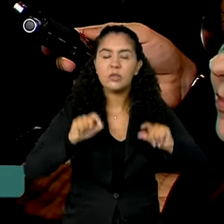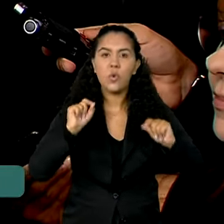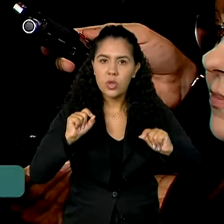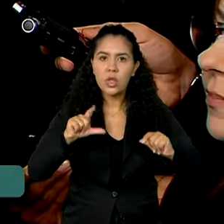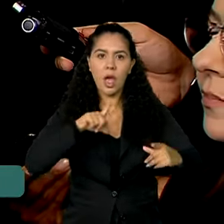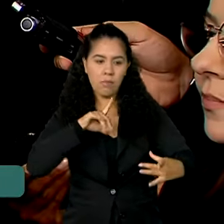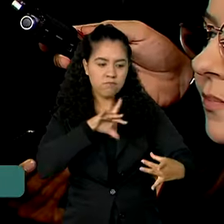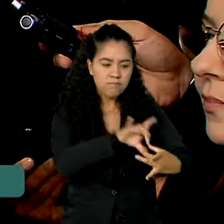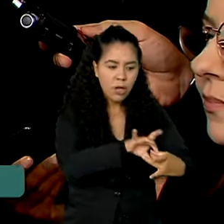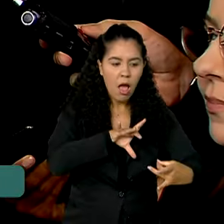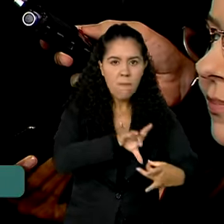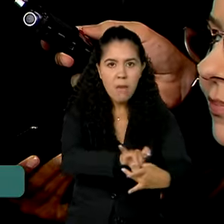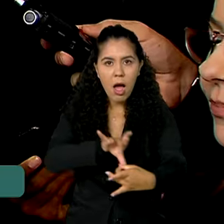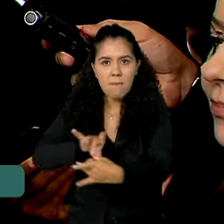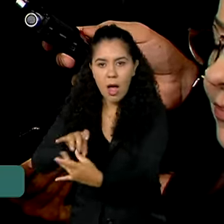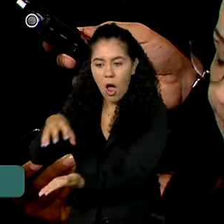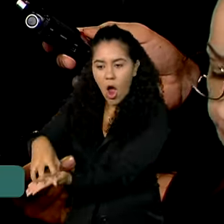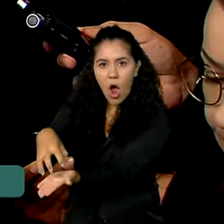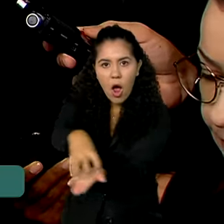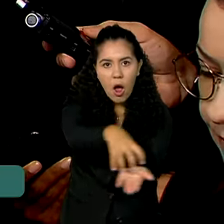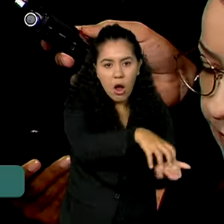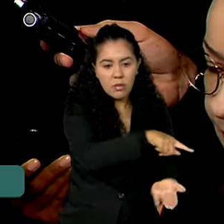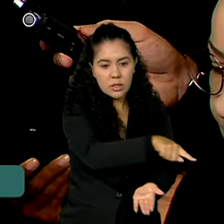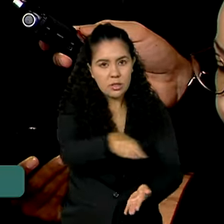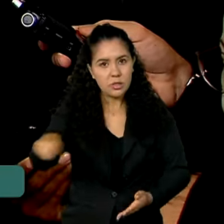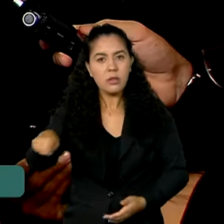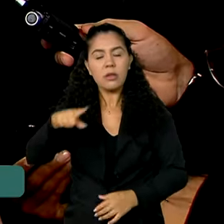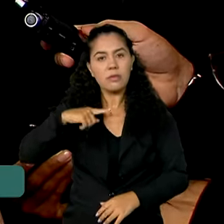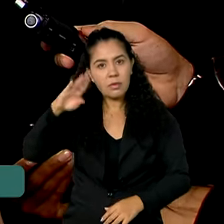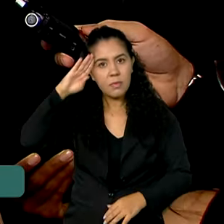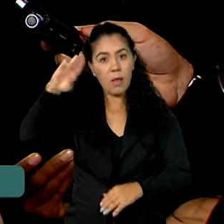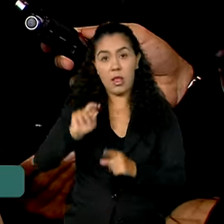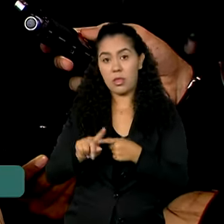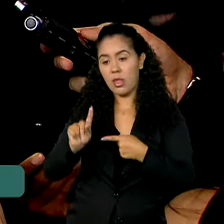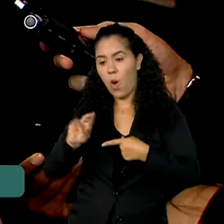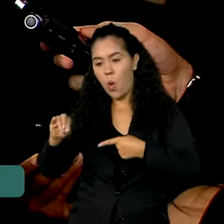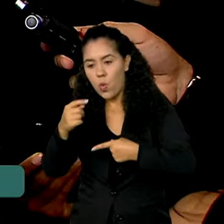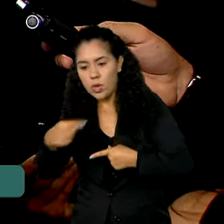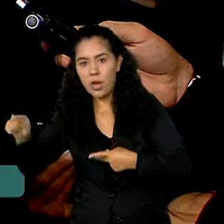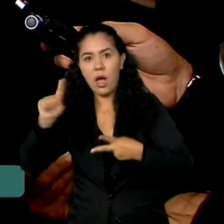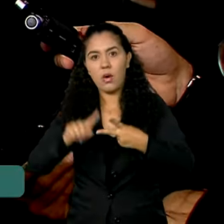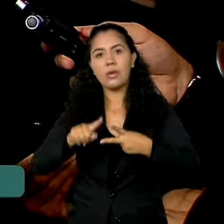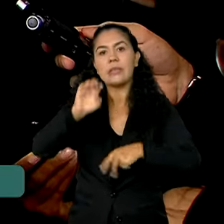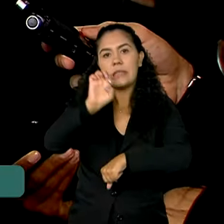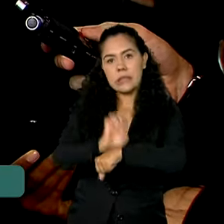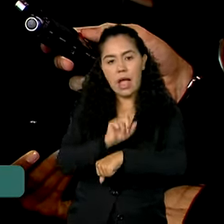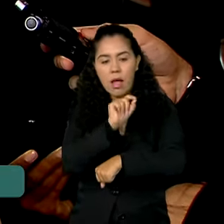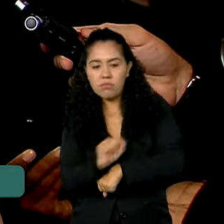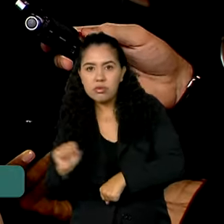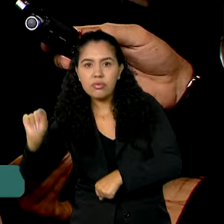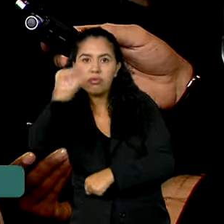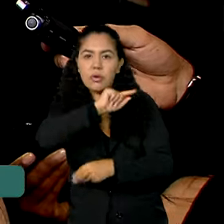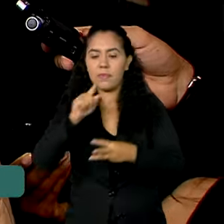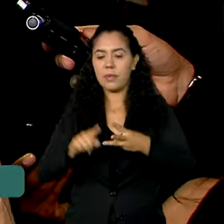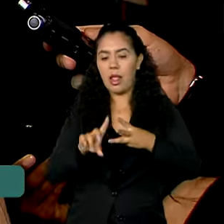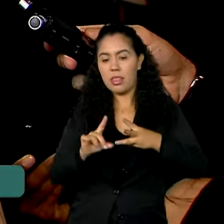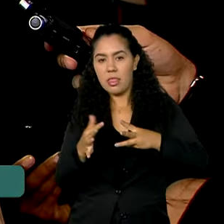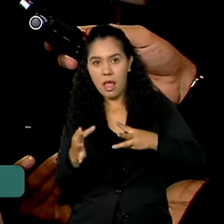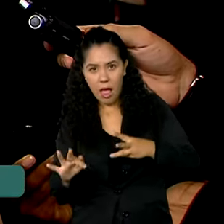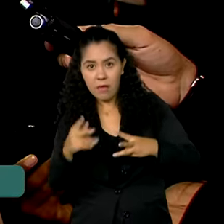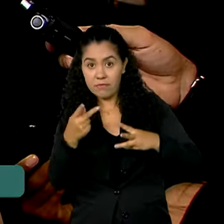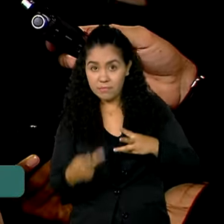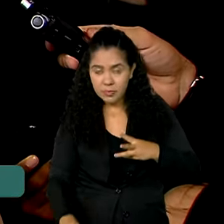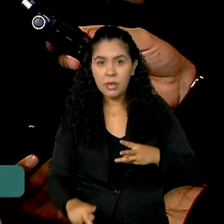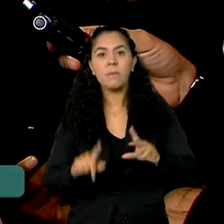as forças de segurança da União, dos Estados, do Distrito Federal e, eventualmente, até as guardas municipais.